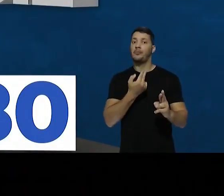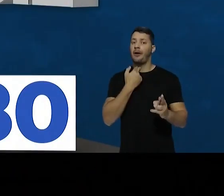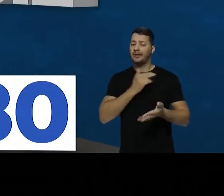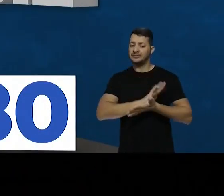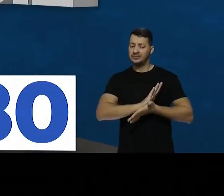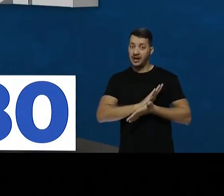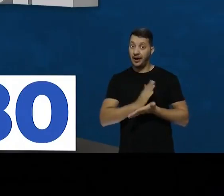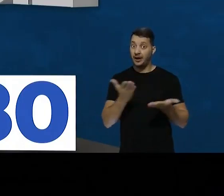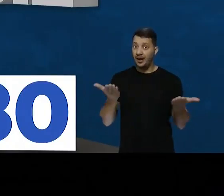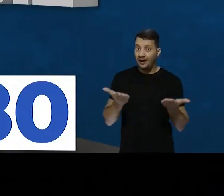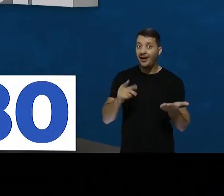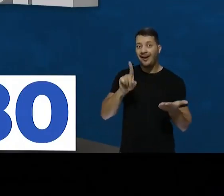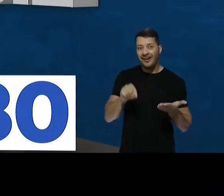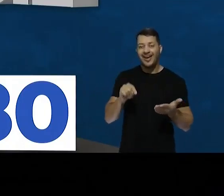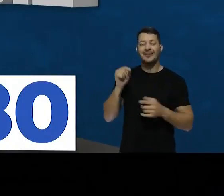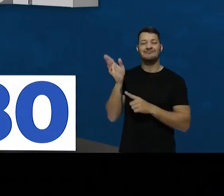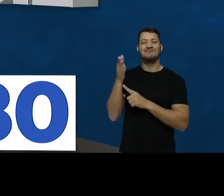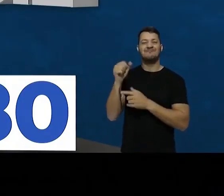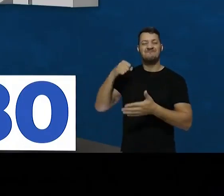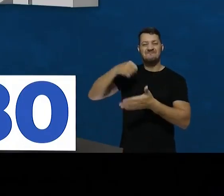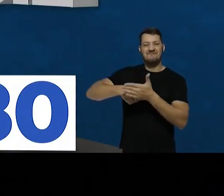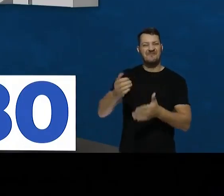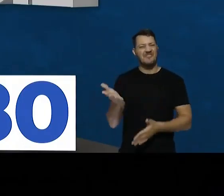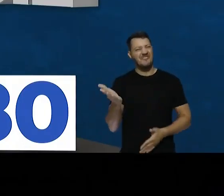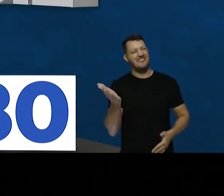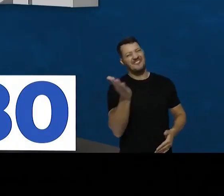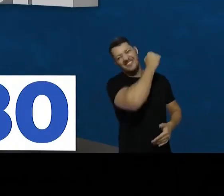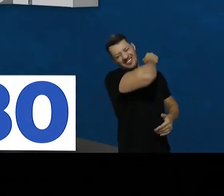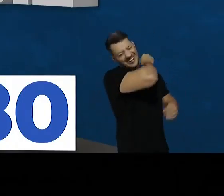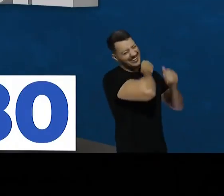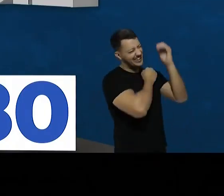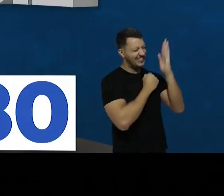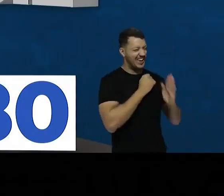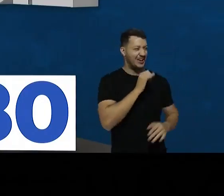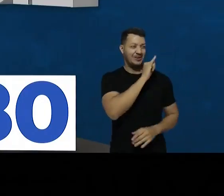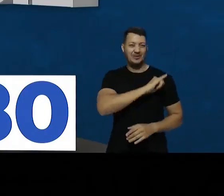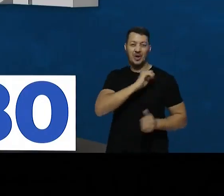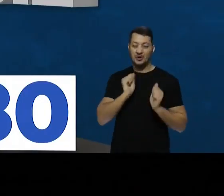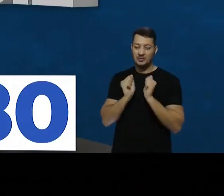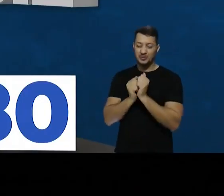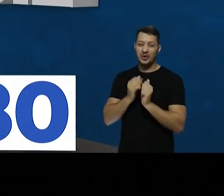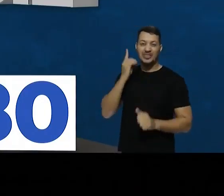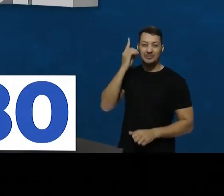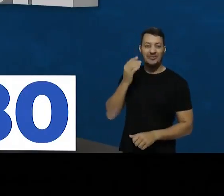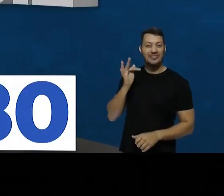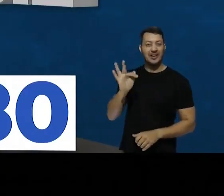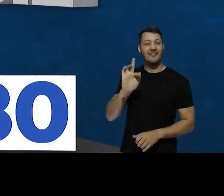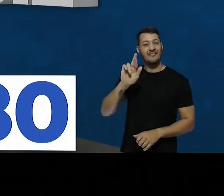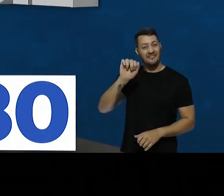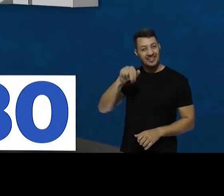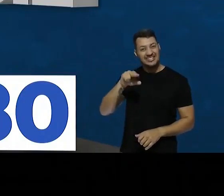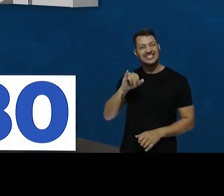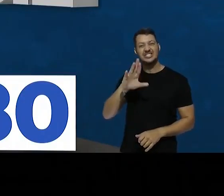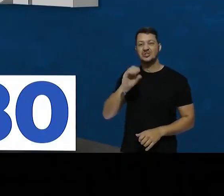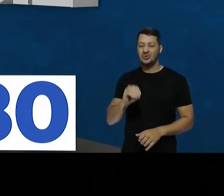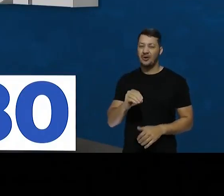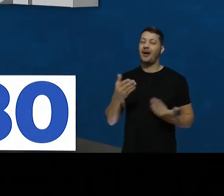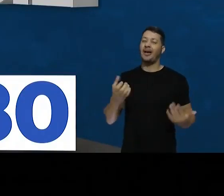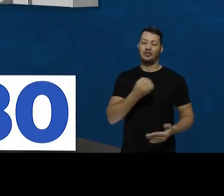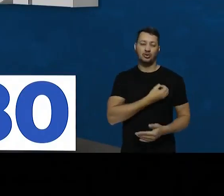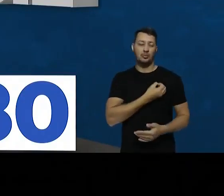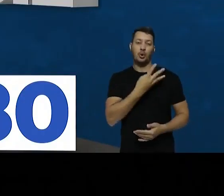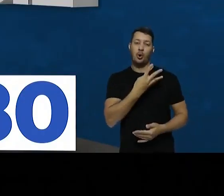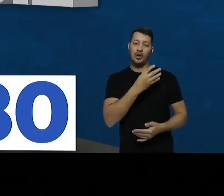sem discriminação. E esta é a nossa bandeira. Vem pra cá, Brasil, Rio, com o Deputado Federal, Francisco